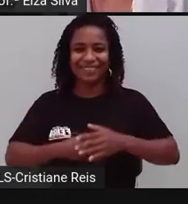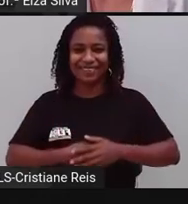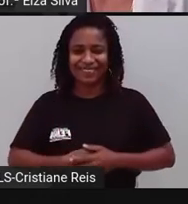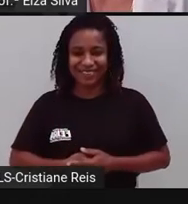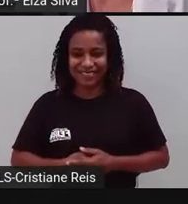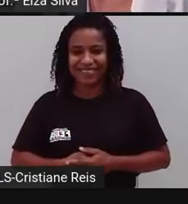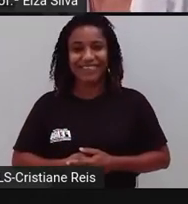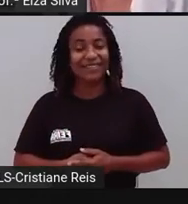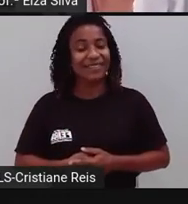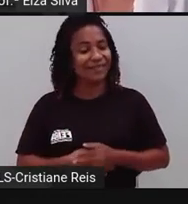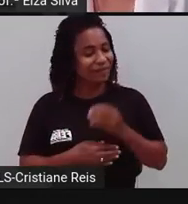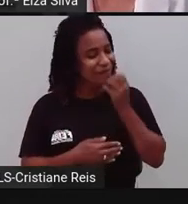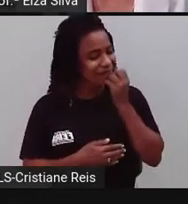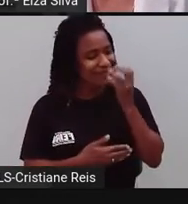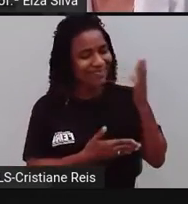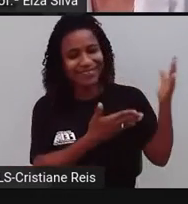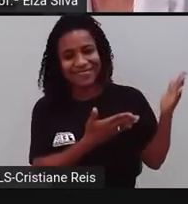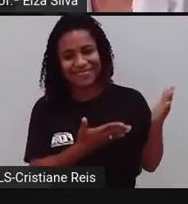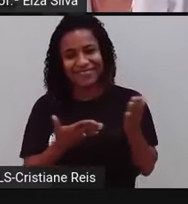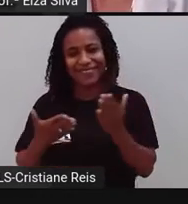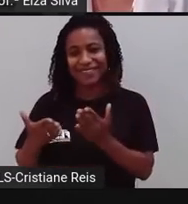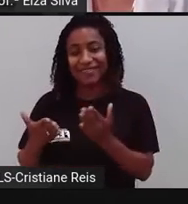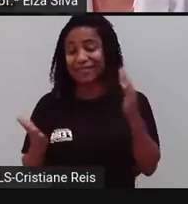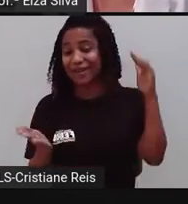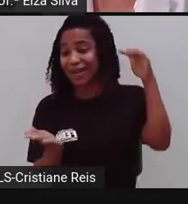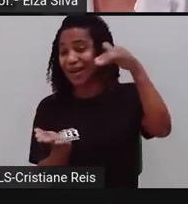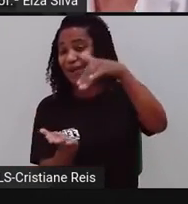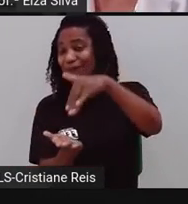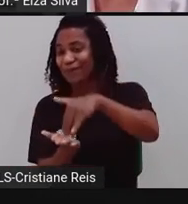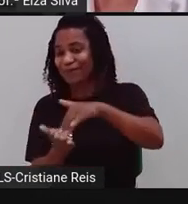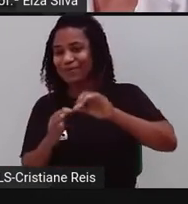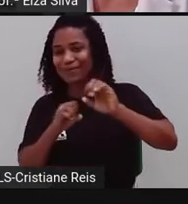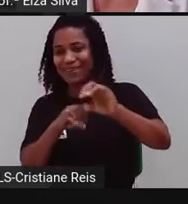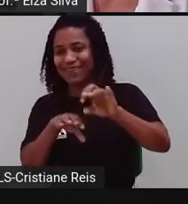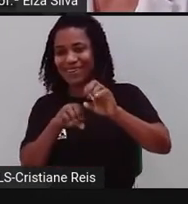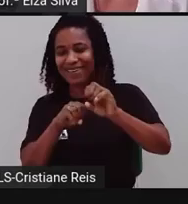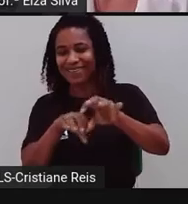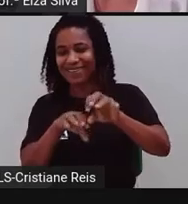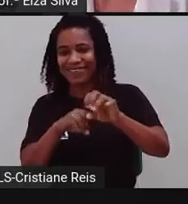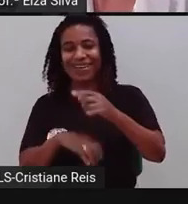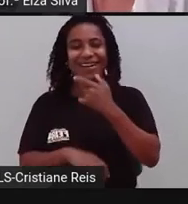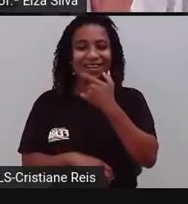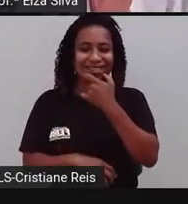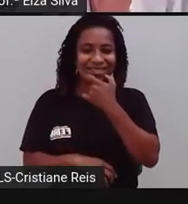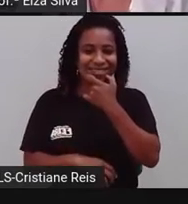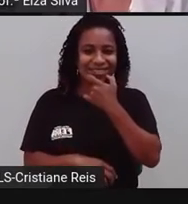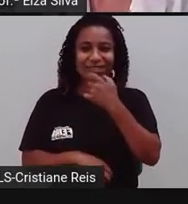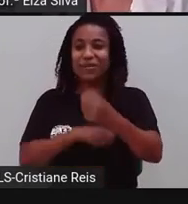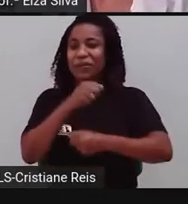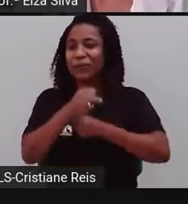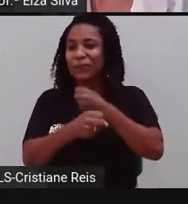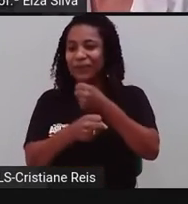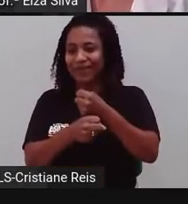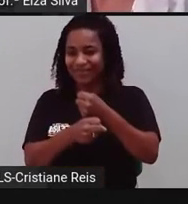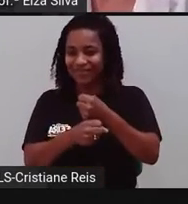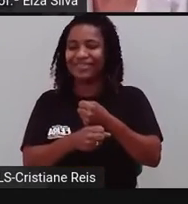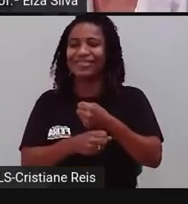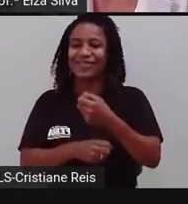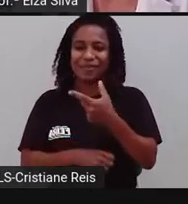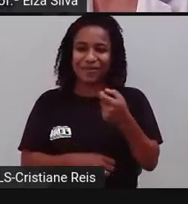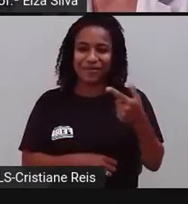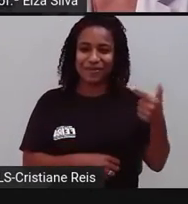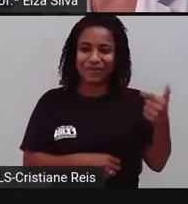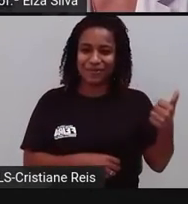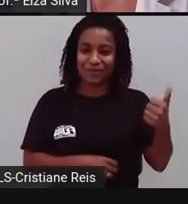last one. Sejam bem-vindos à nossa última aula de inglês do ano letivo 2021, a